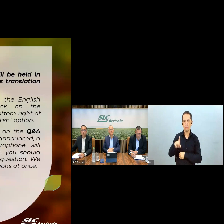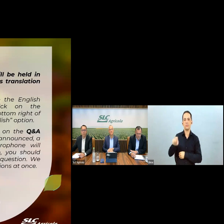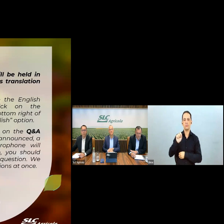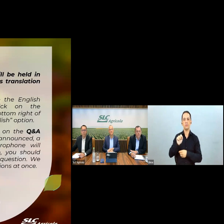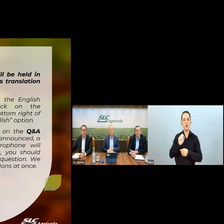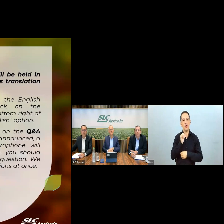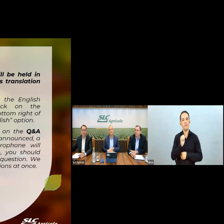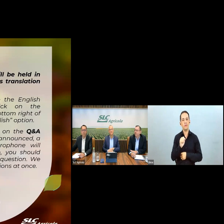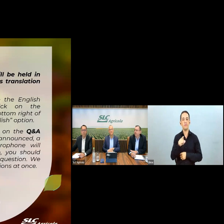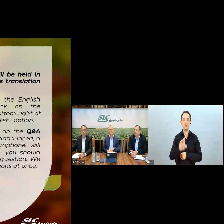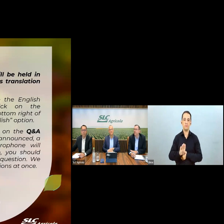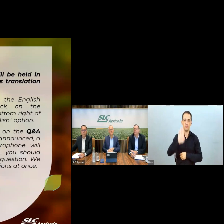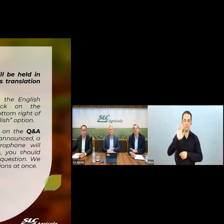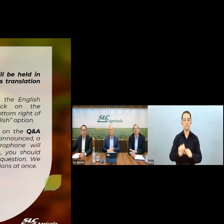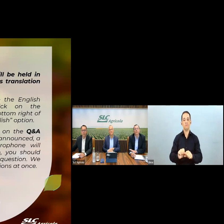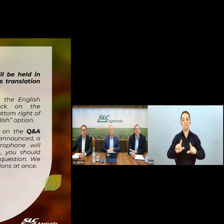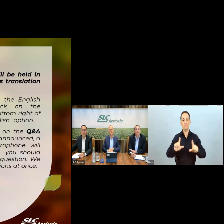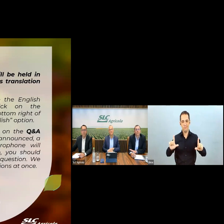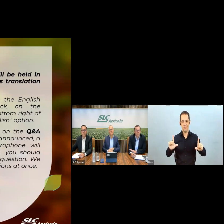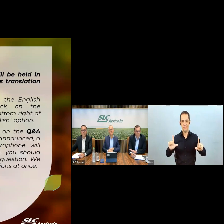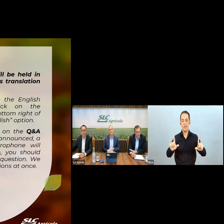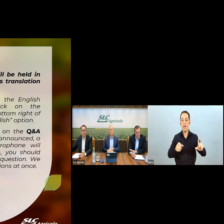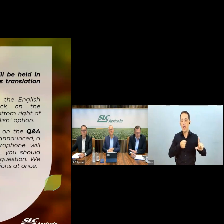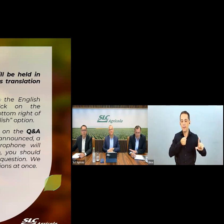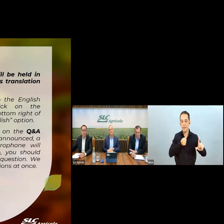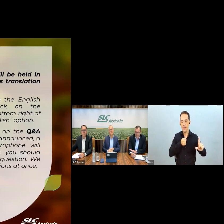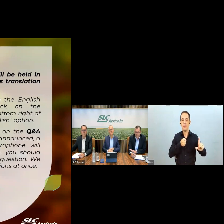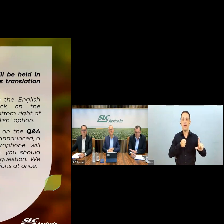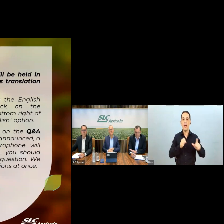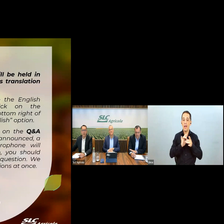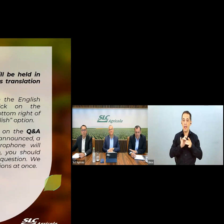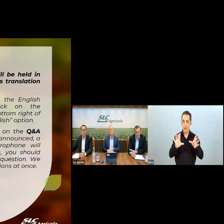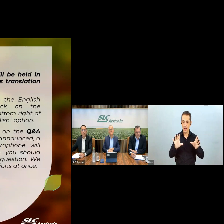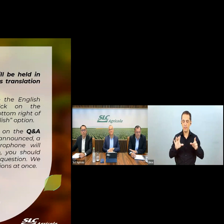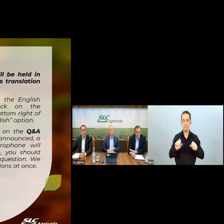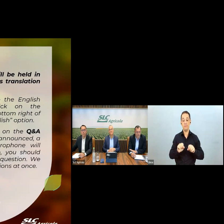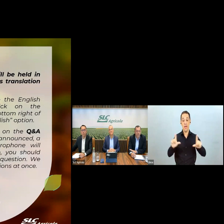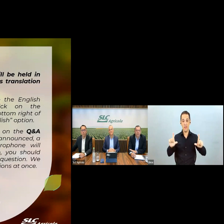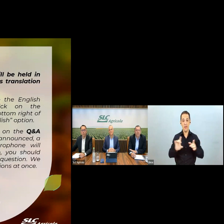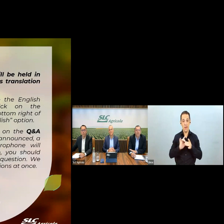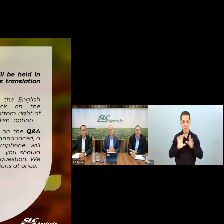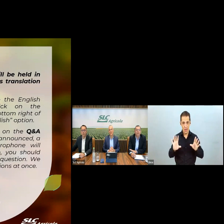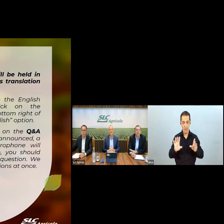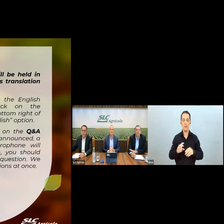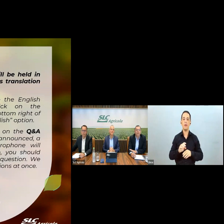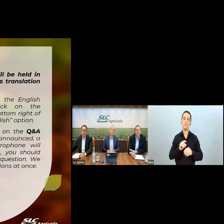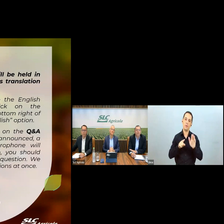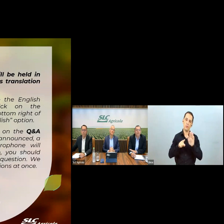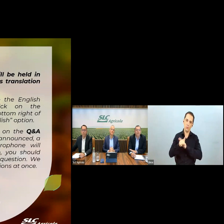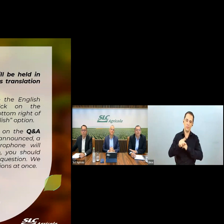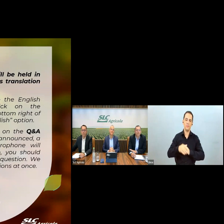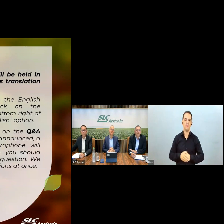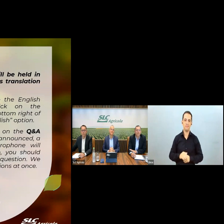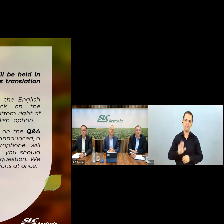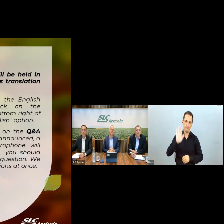uma solicitação para ativar seu microfone e câmera aparecerá na tela. Caso não queira abrir seu microfone e câmera ao vivo,